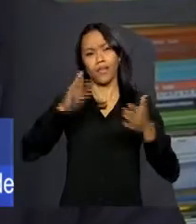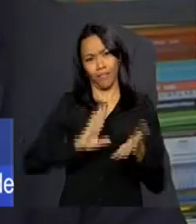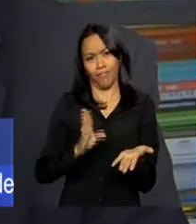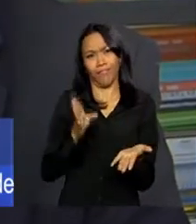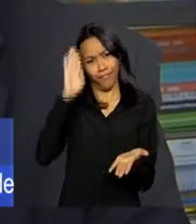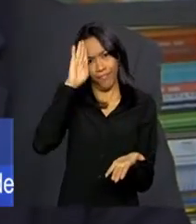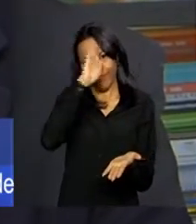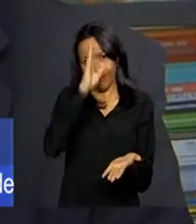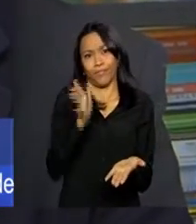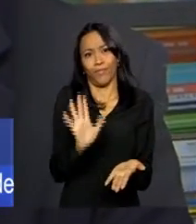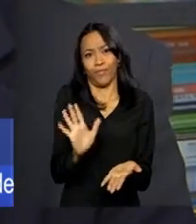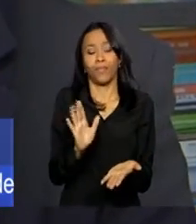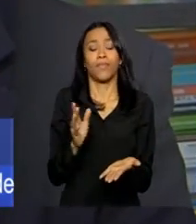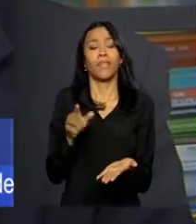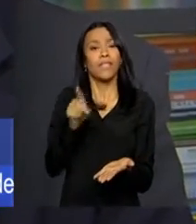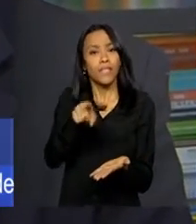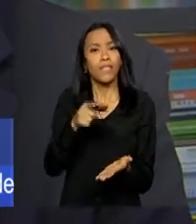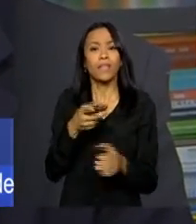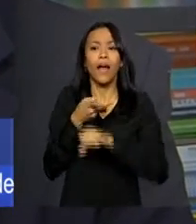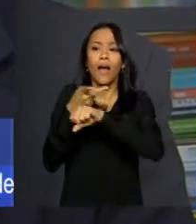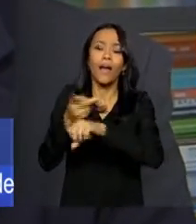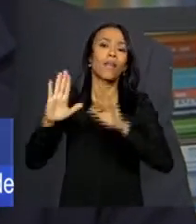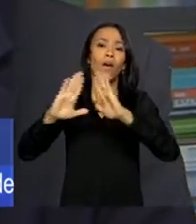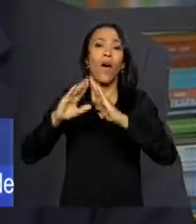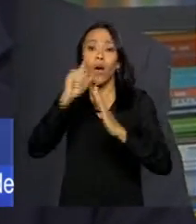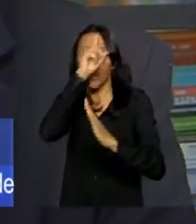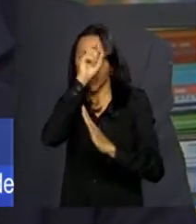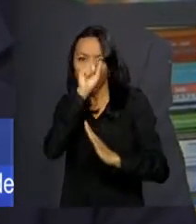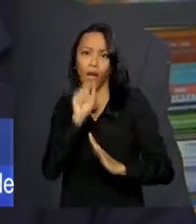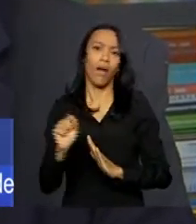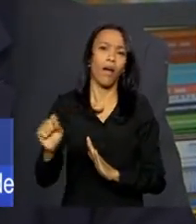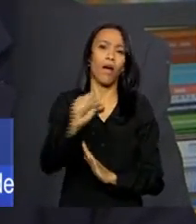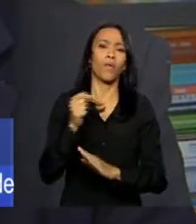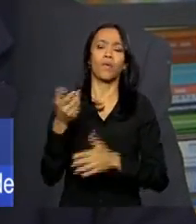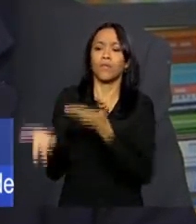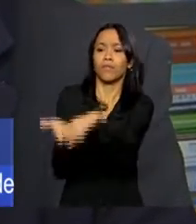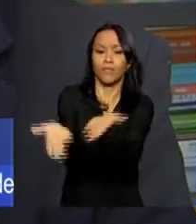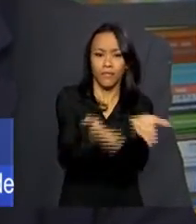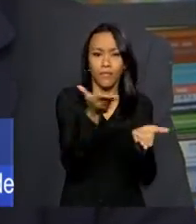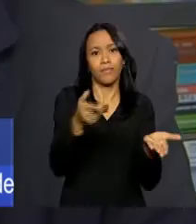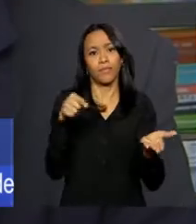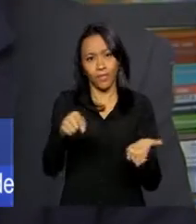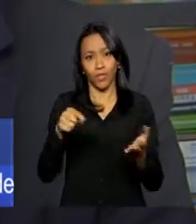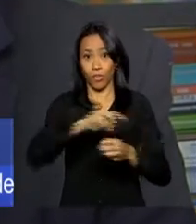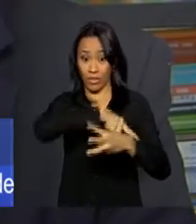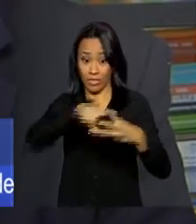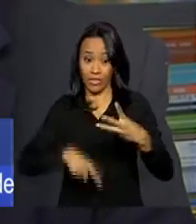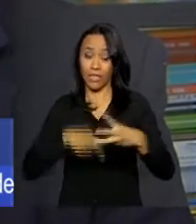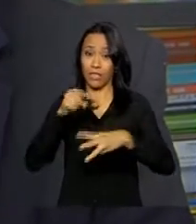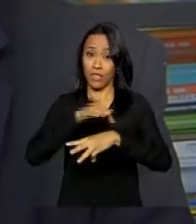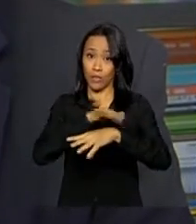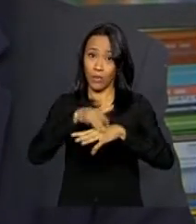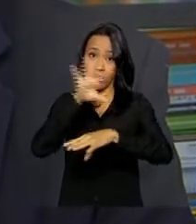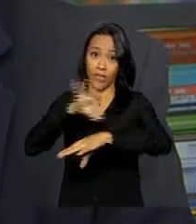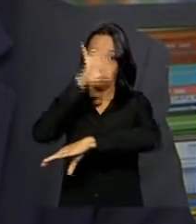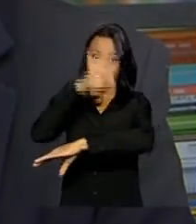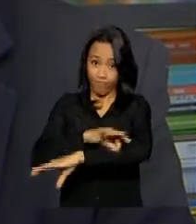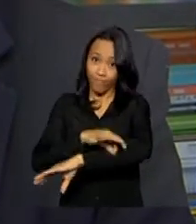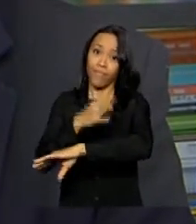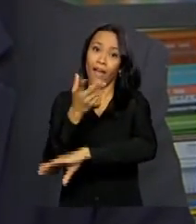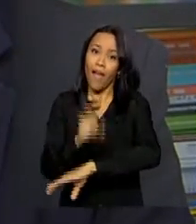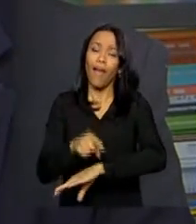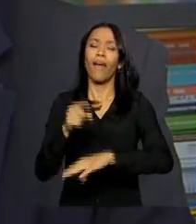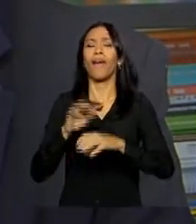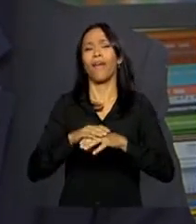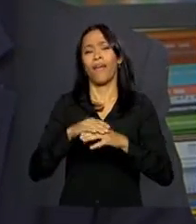linha de frente do atendimento nas unidades básicas de saúde com relação ao Zika, Dengue e Chikungunya. São profissionais como médicos, enfermeiros,